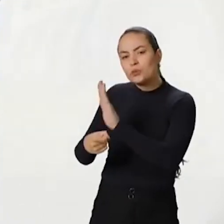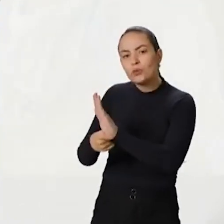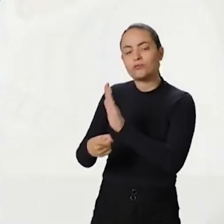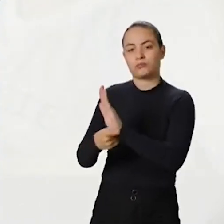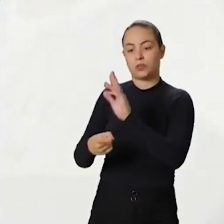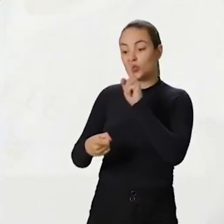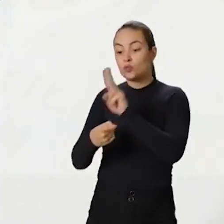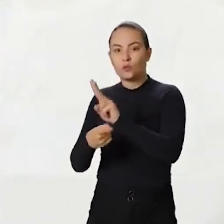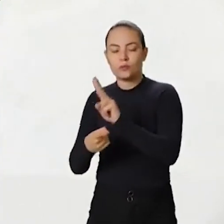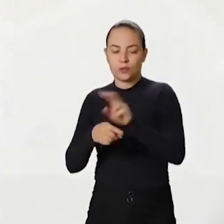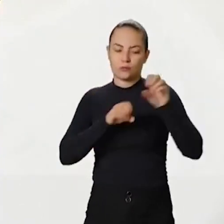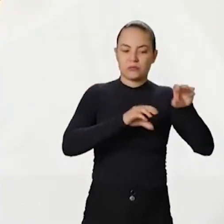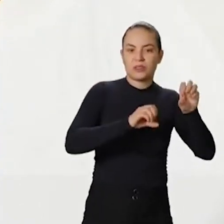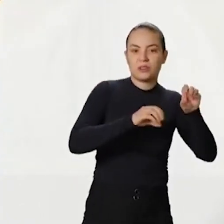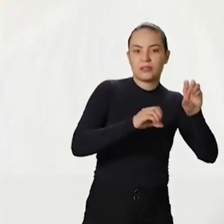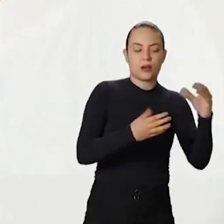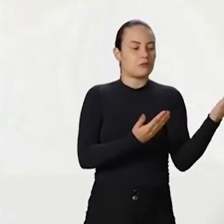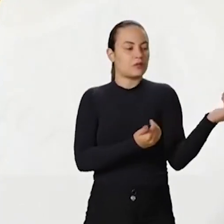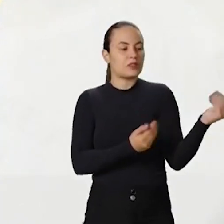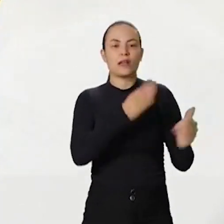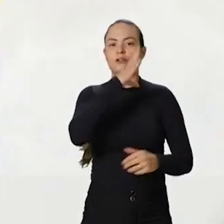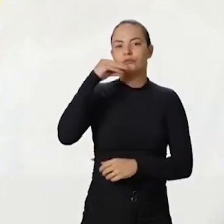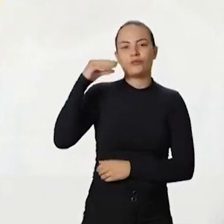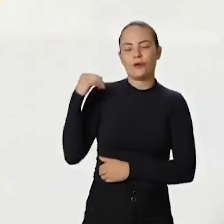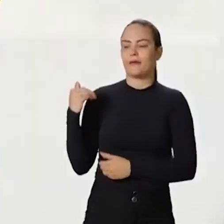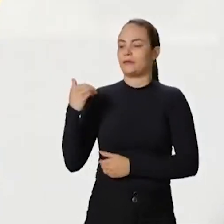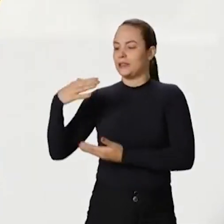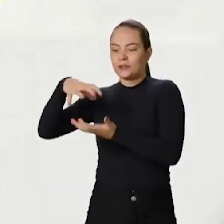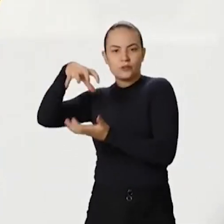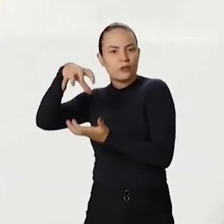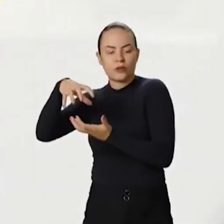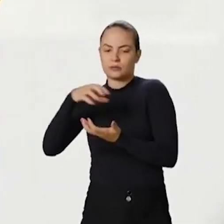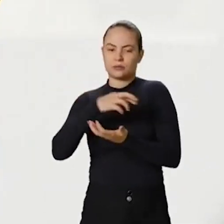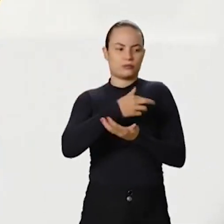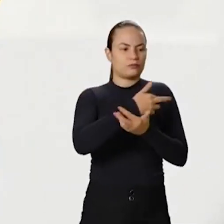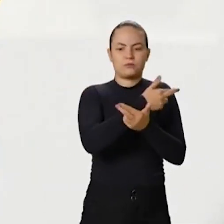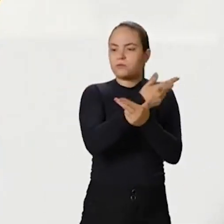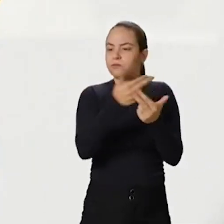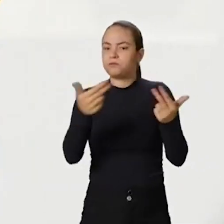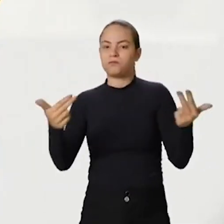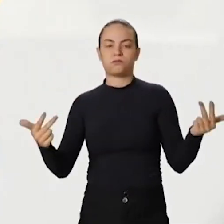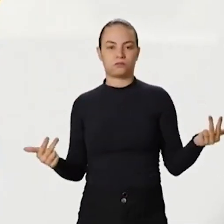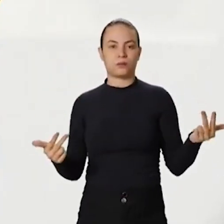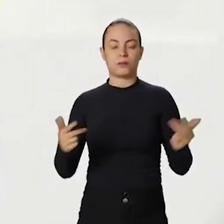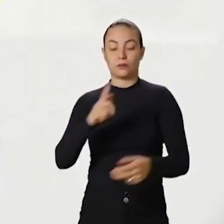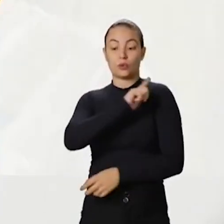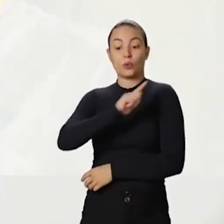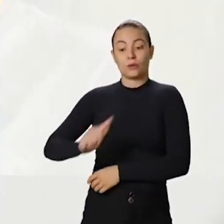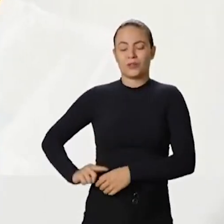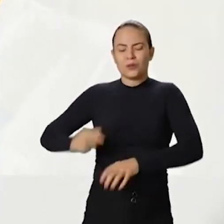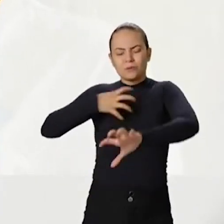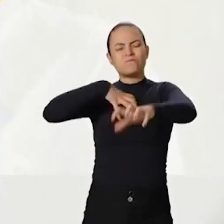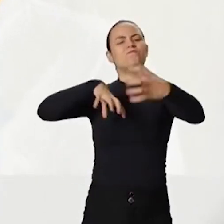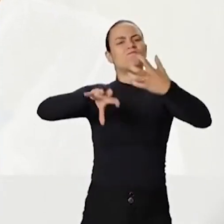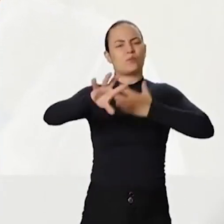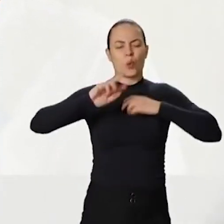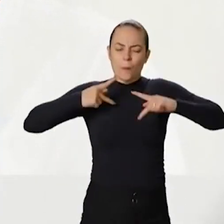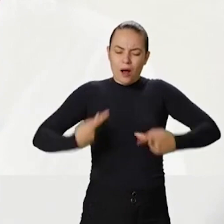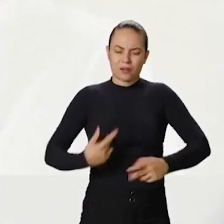olha as crianças, que olha os jovens, os adolescentes, os idosos e que seja um governo mais humano.